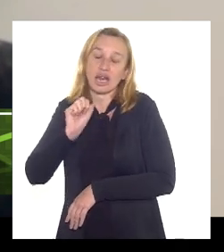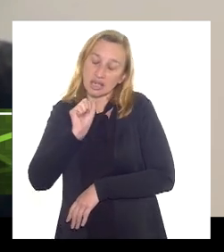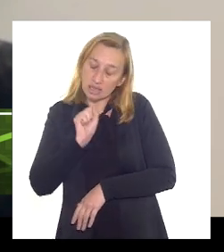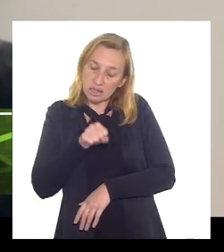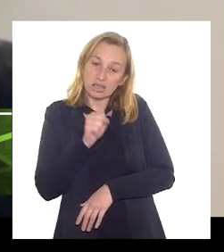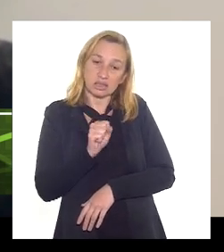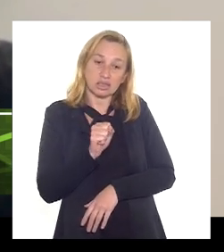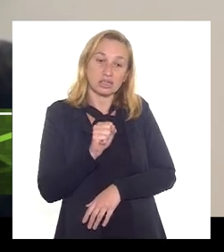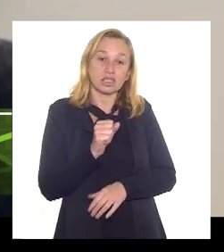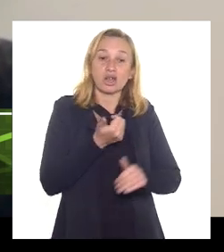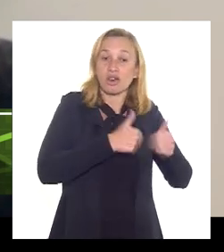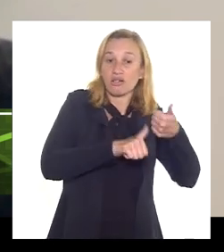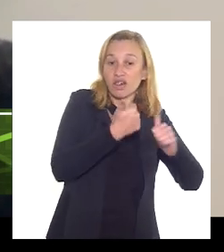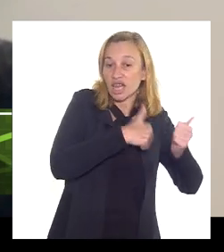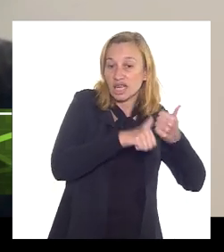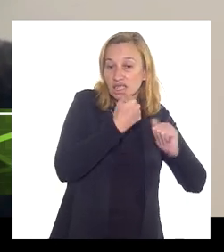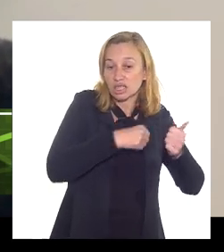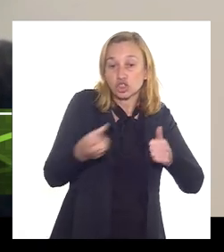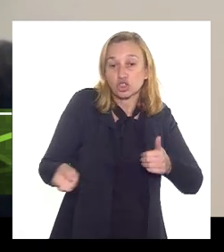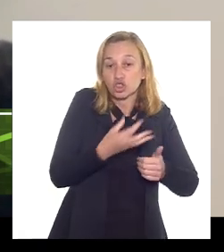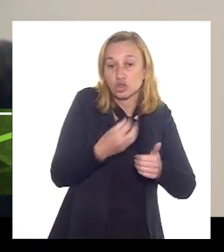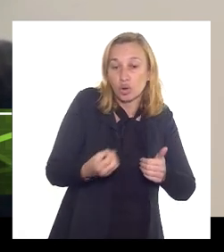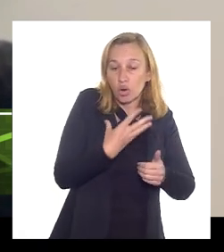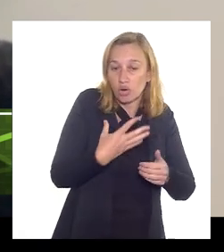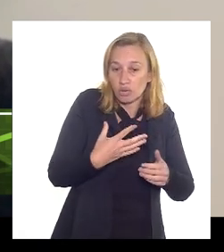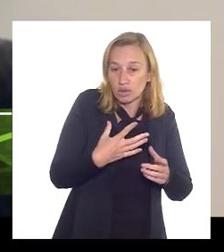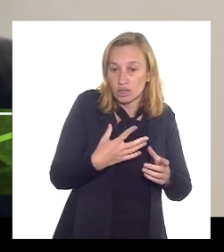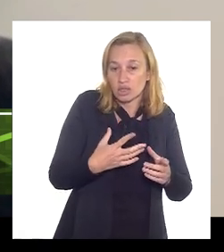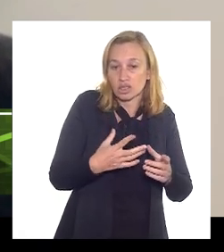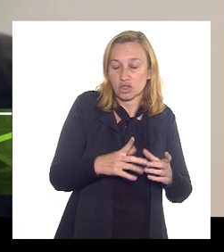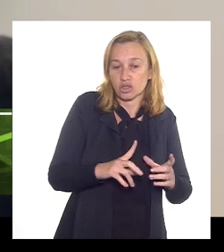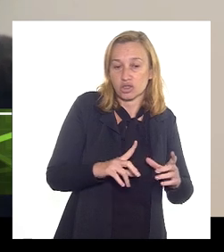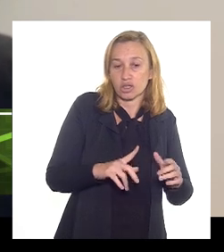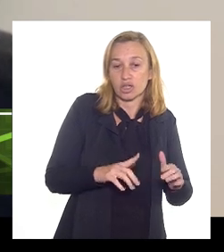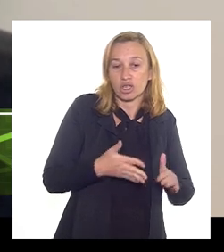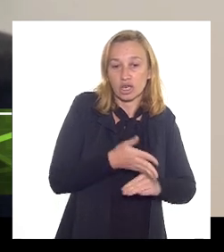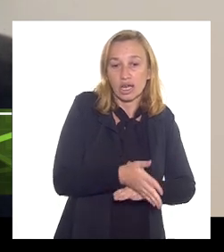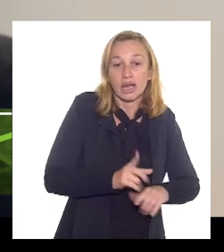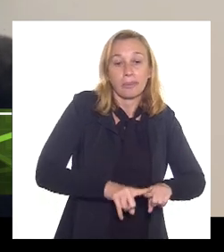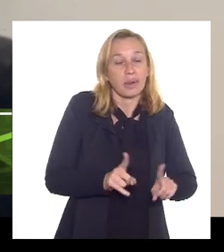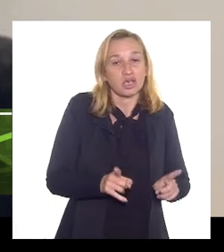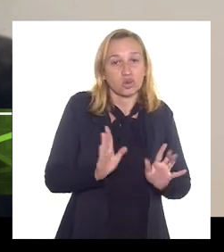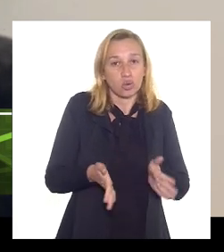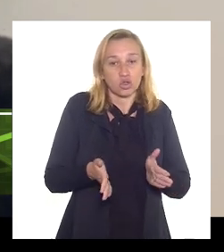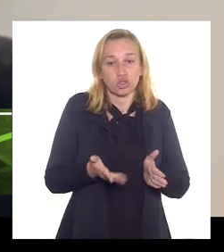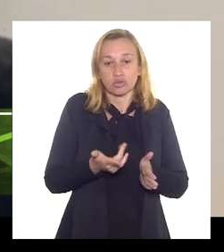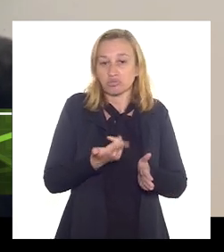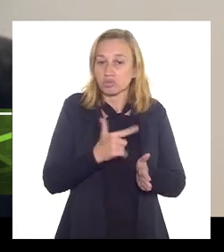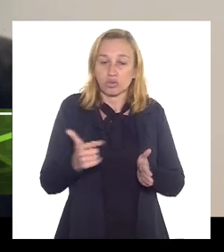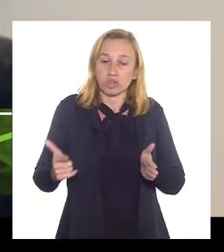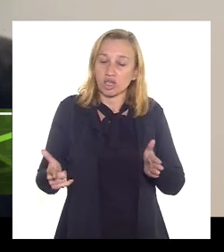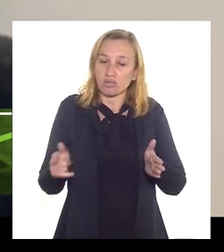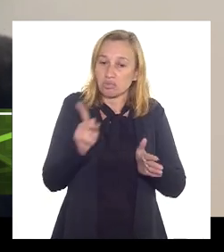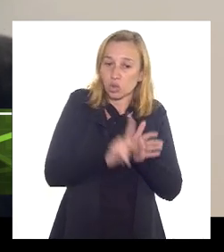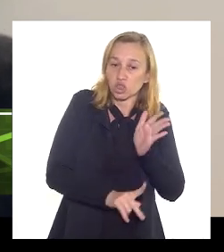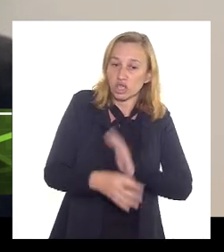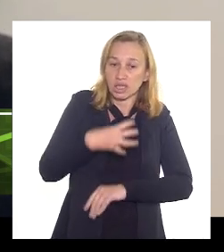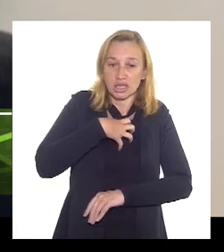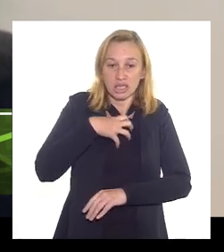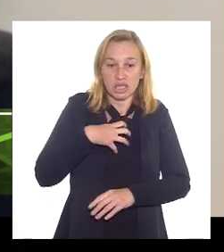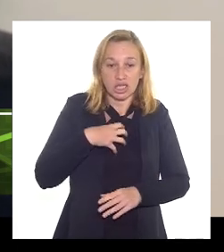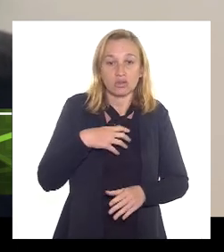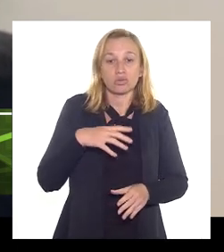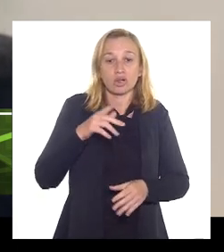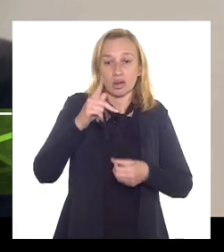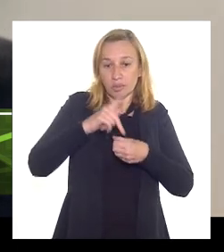necessária a avaliação de rotas adicionais. Mas hoje ainda não há projetos nesse sentido na Petrobras